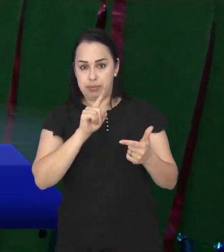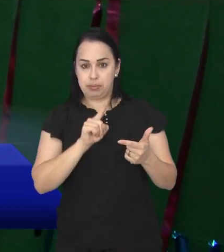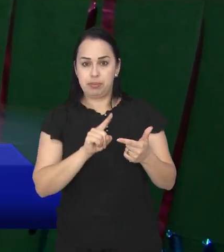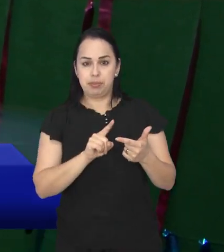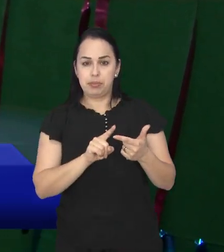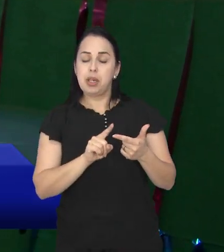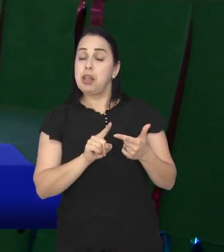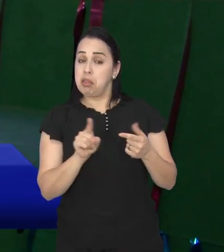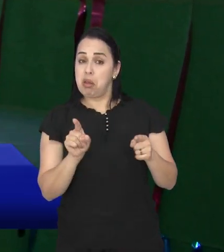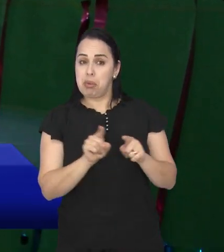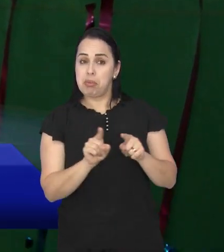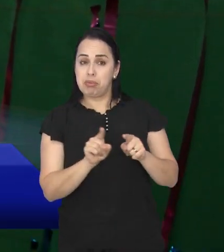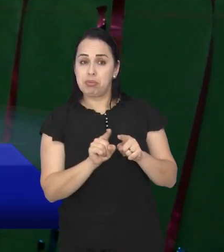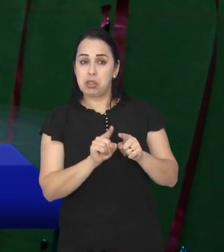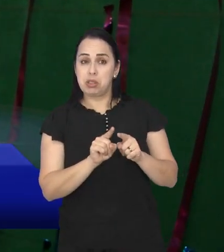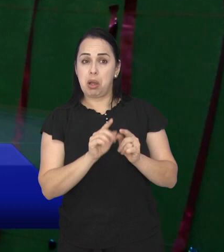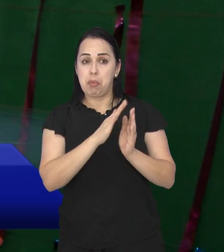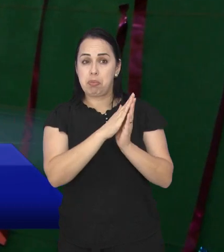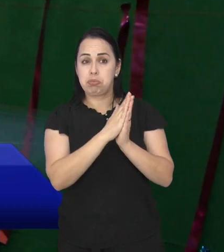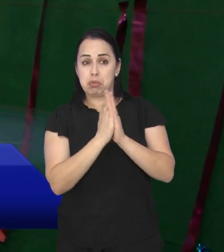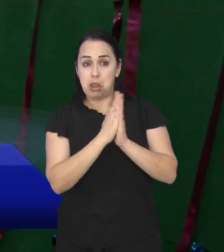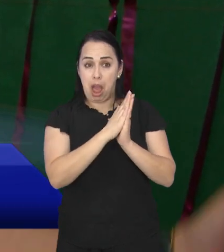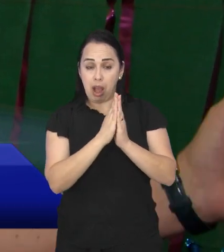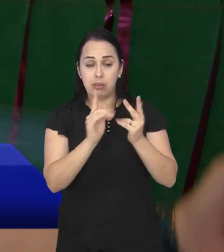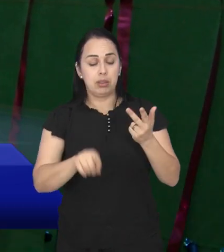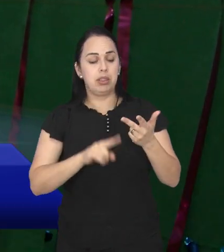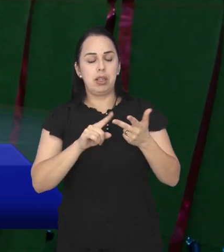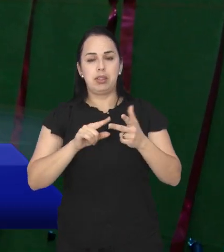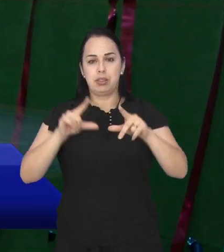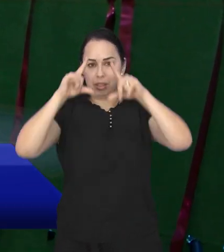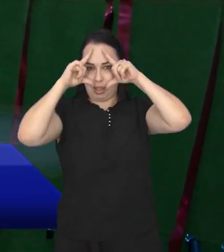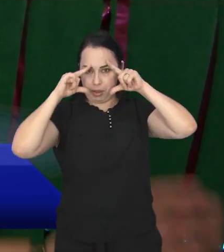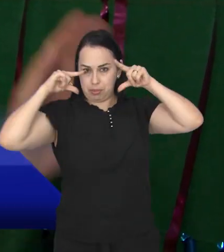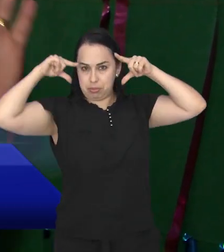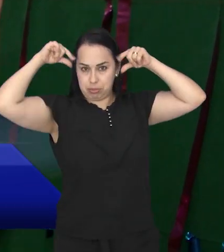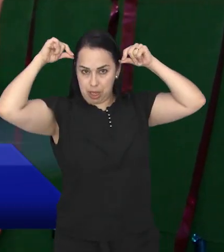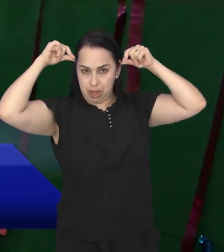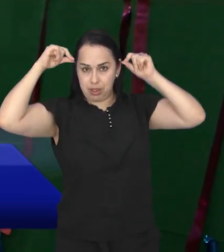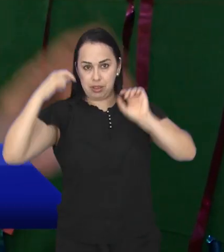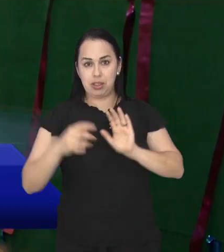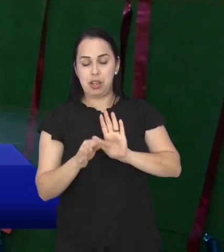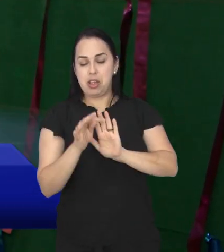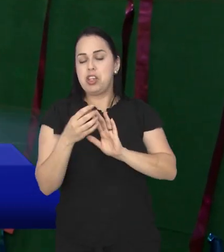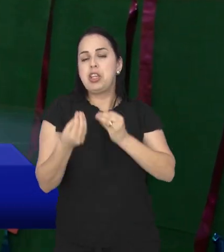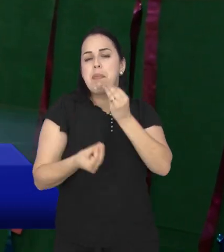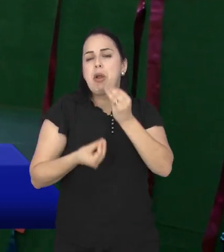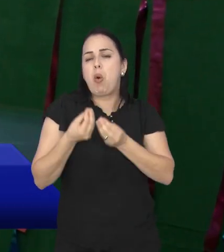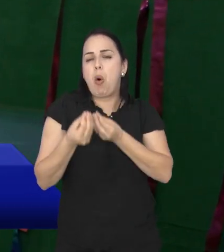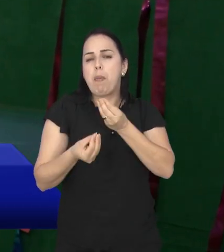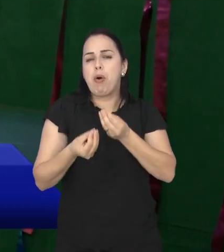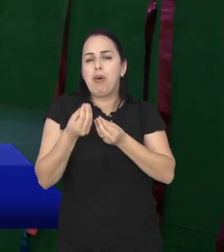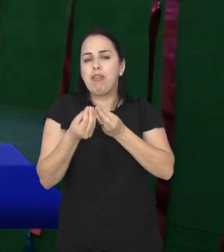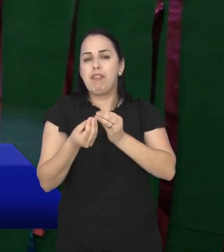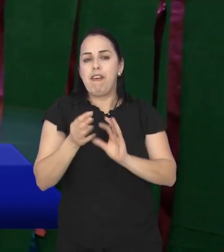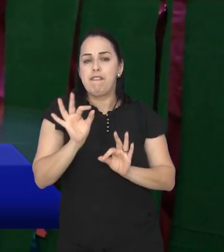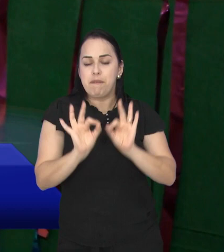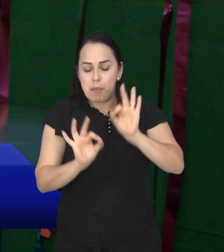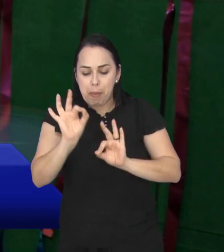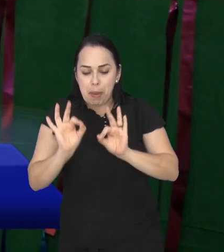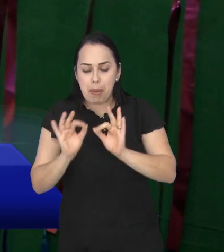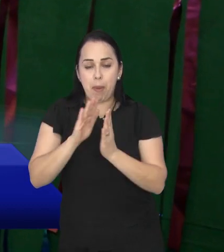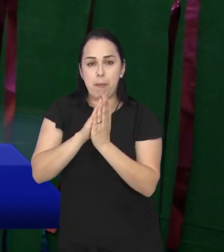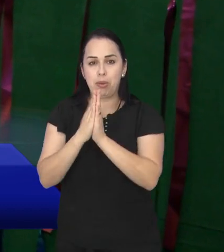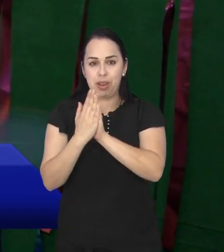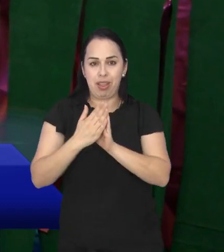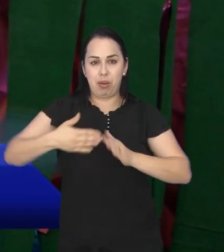do grupo e também os bonecos, as máscaras e um pouco do texto, como montar um bonecão, as